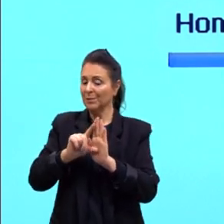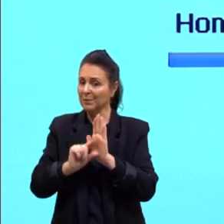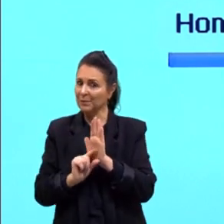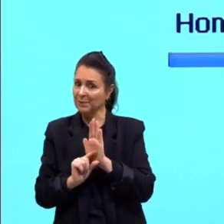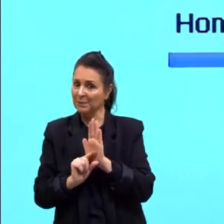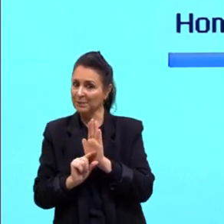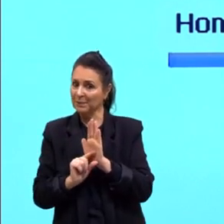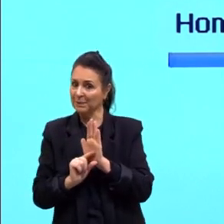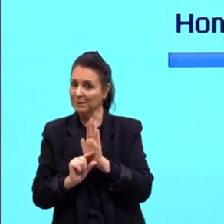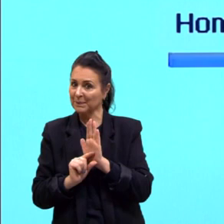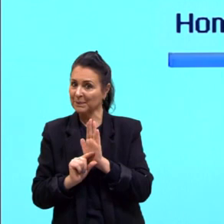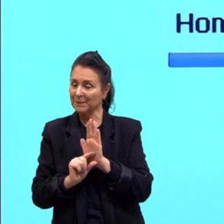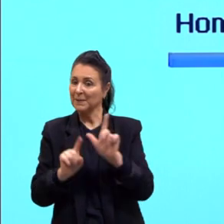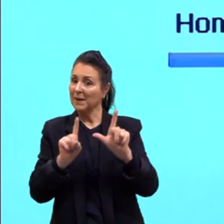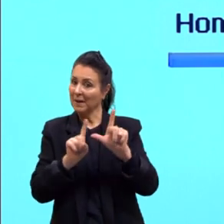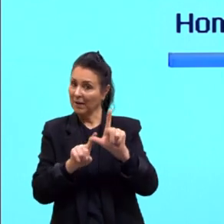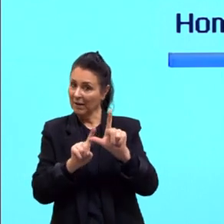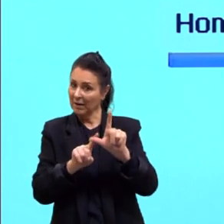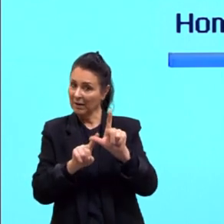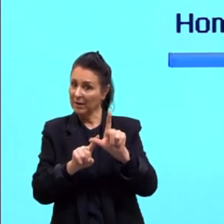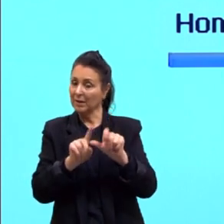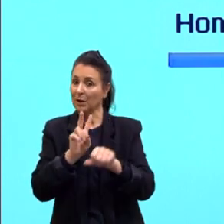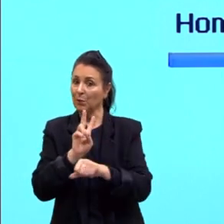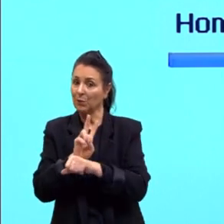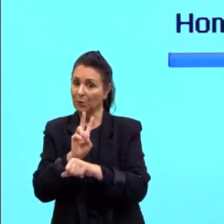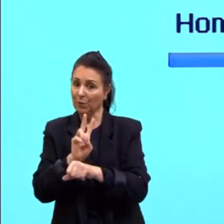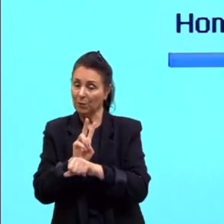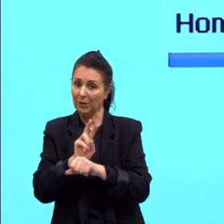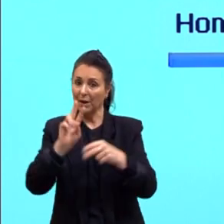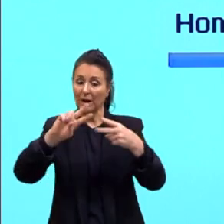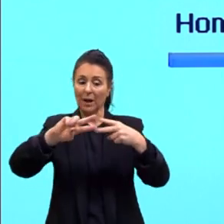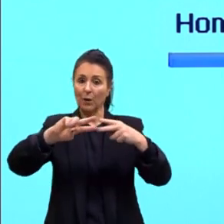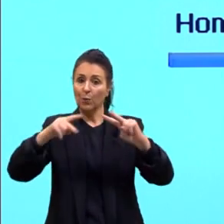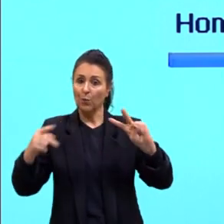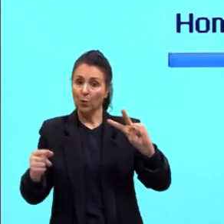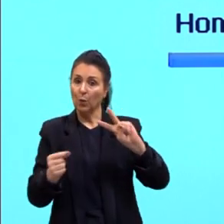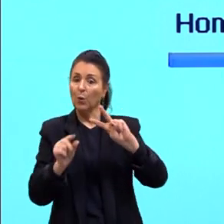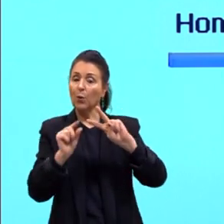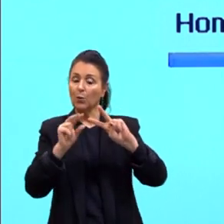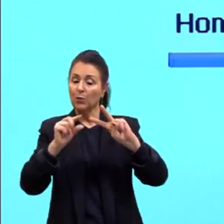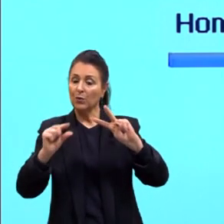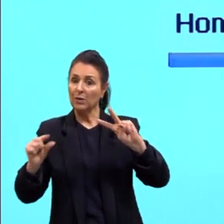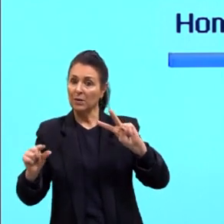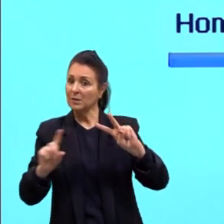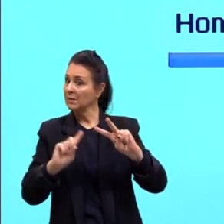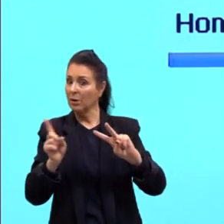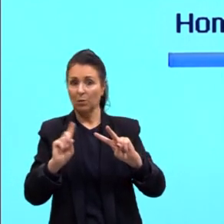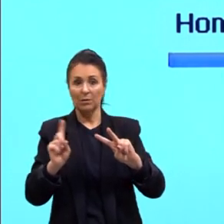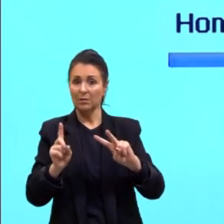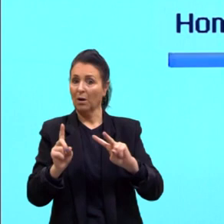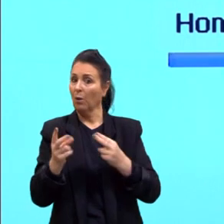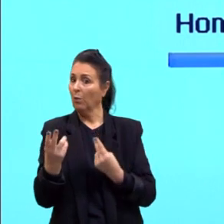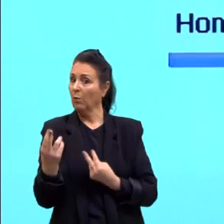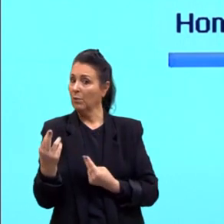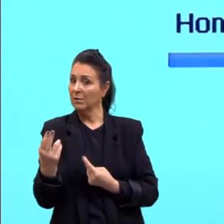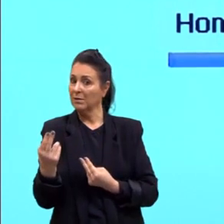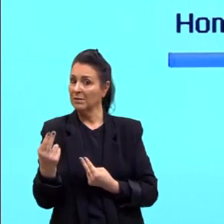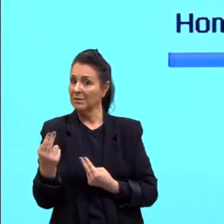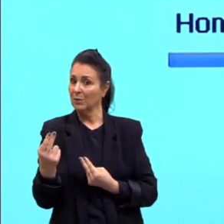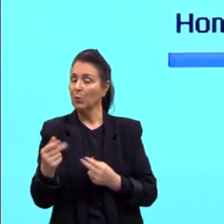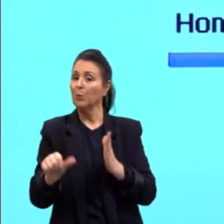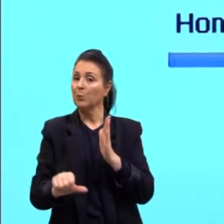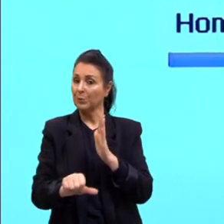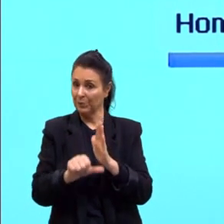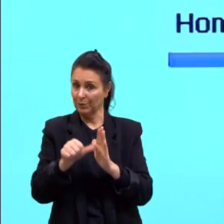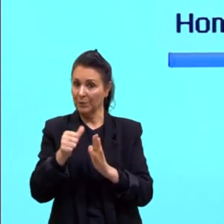uma minúscula. Quer dizer que esses genes não são idênticos. O primeiro caso, que são genes